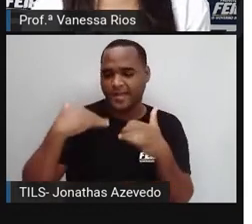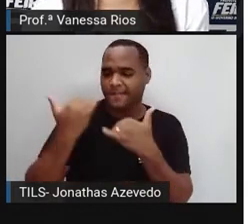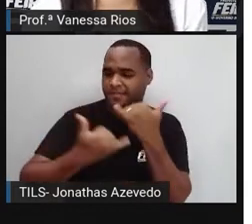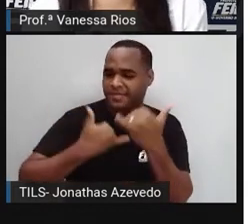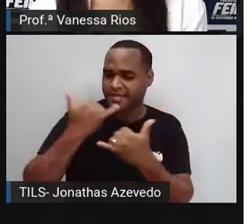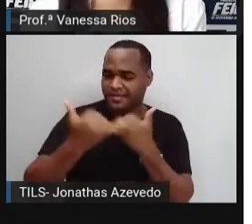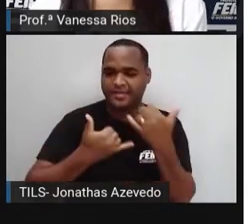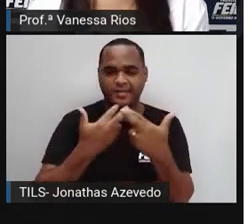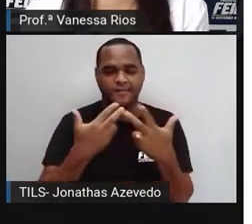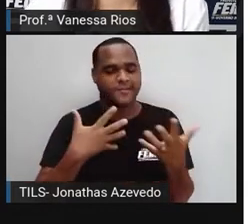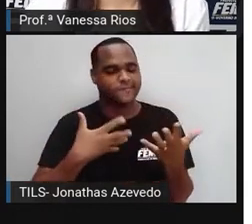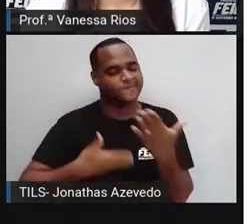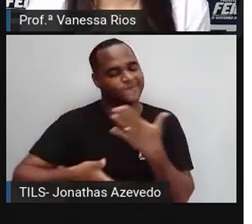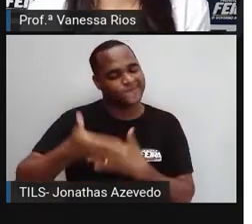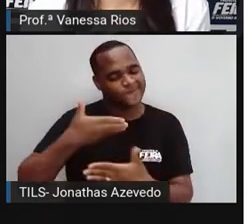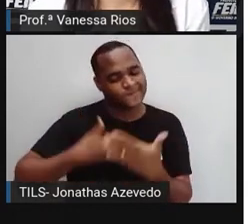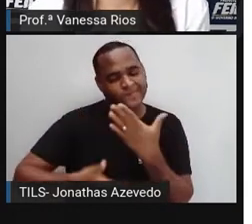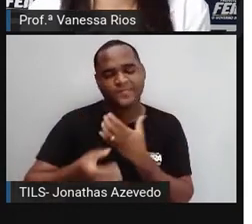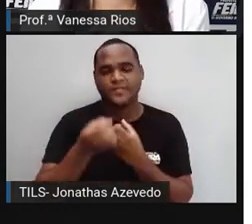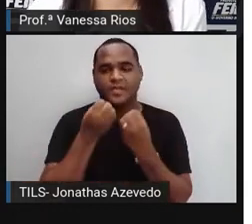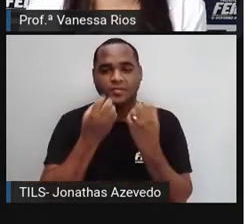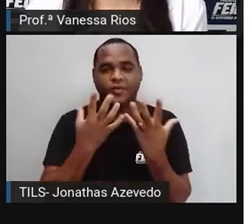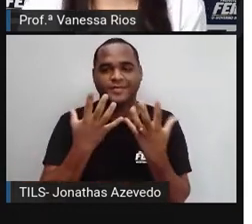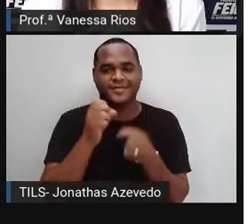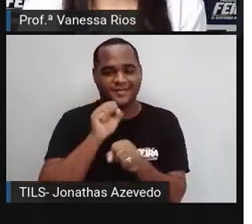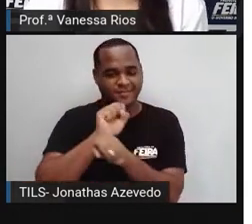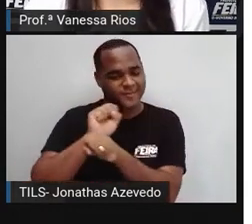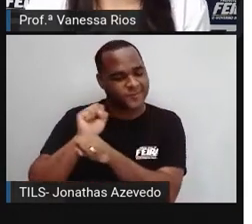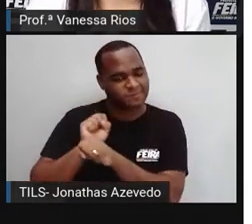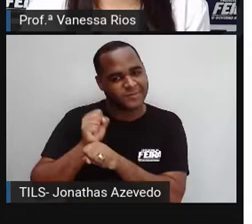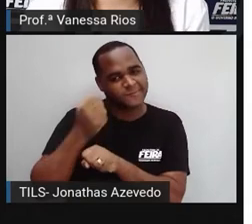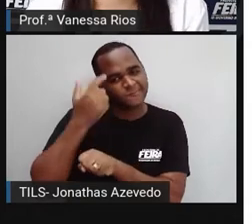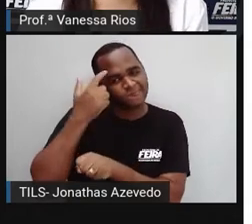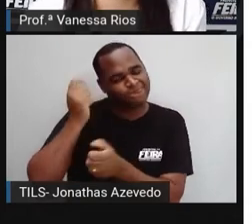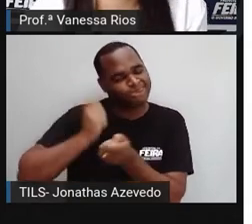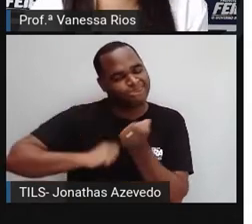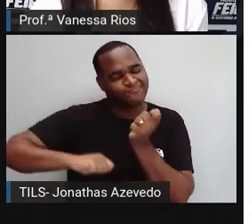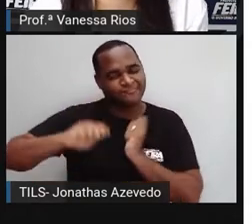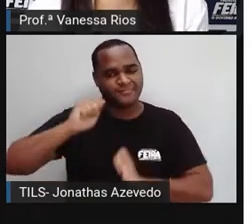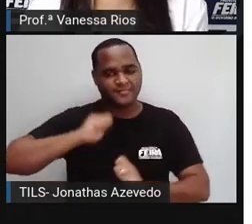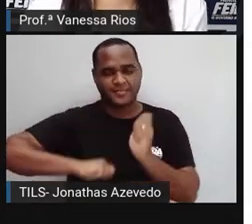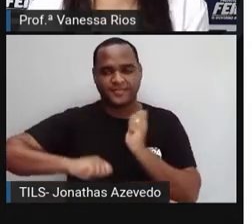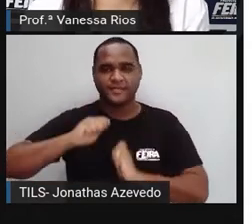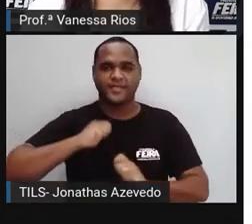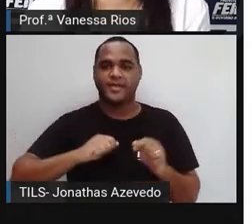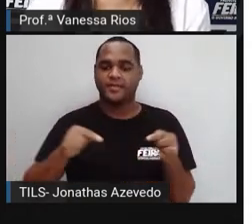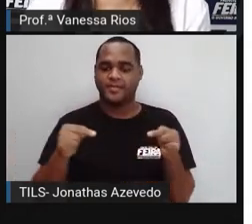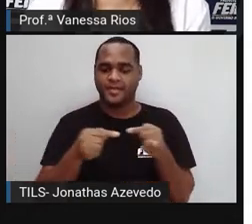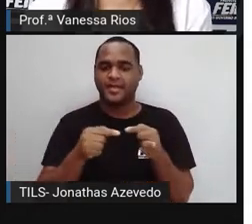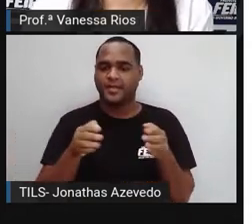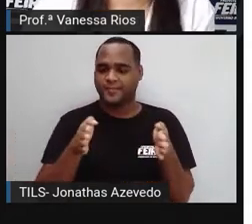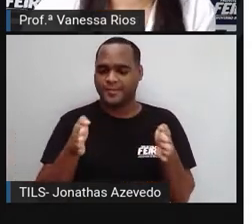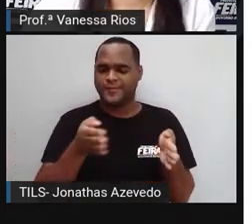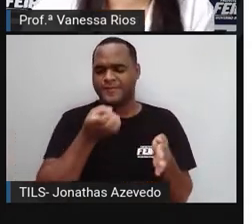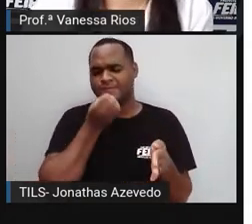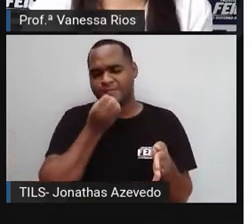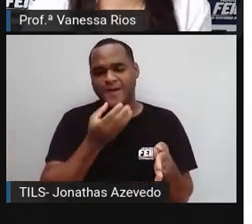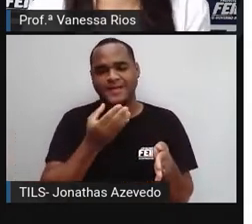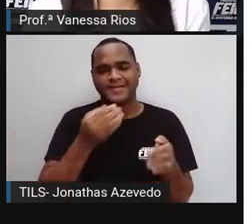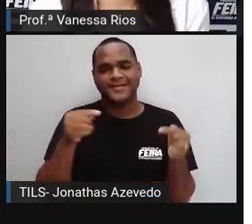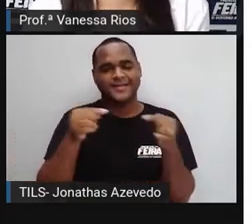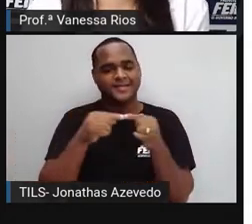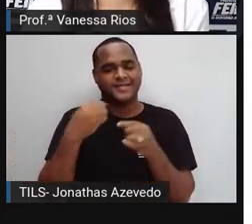de entretenimento, que a gente espera, que a gente cria expectativa, né? Para este período. E aí a gente sempre